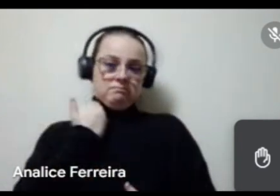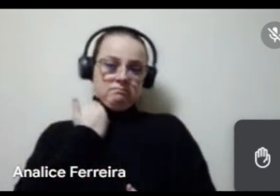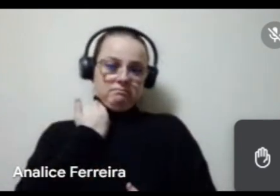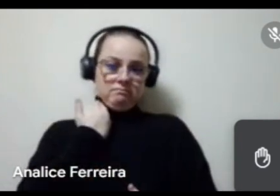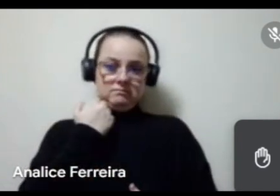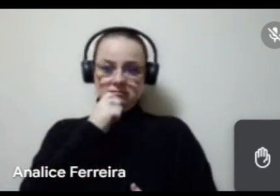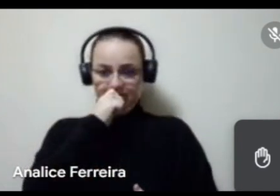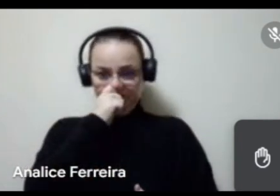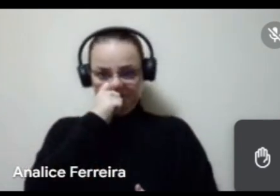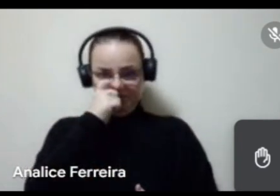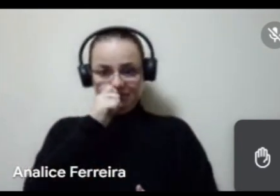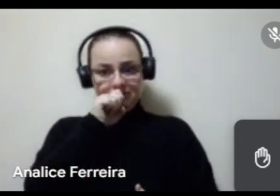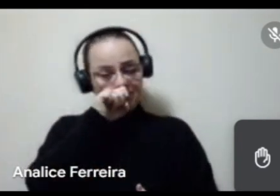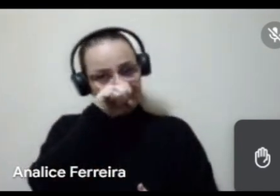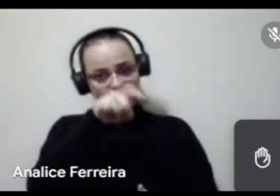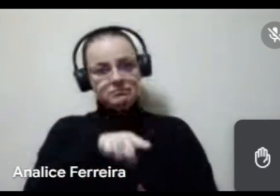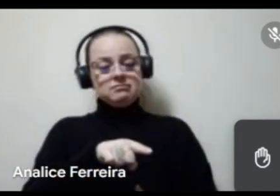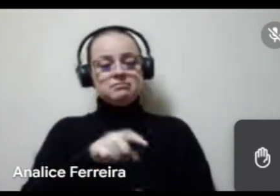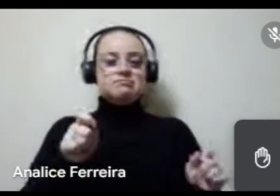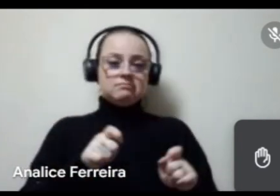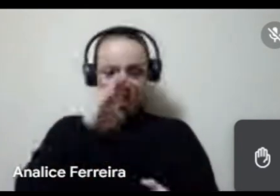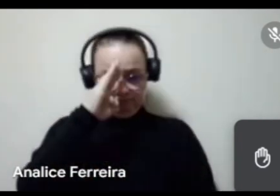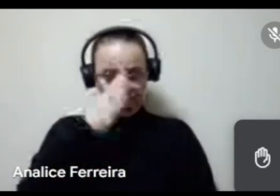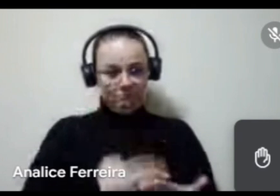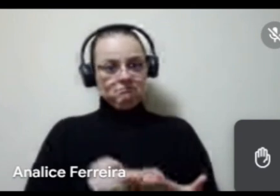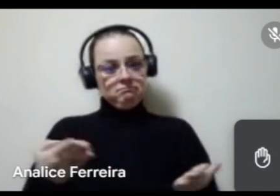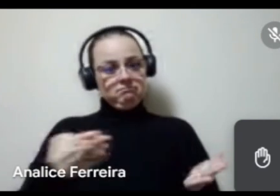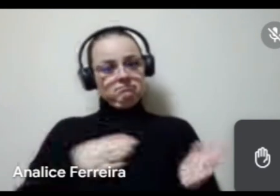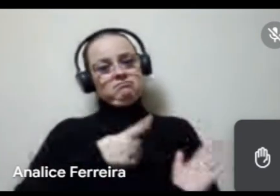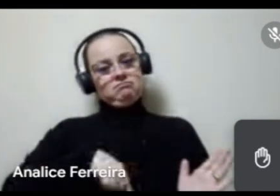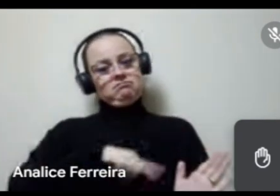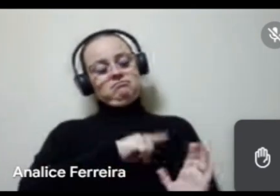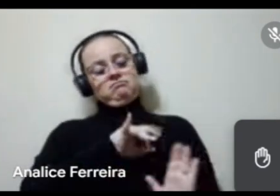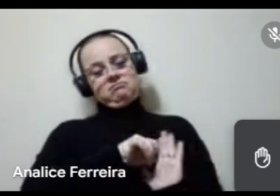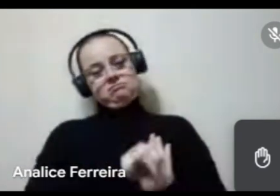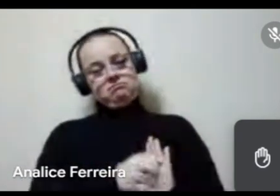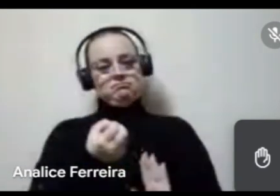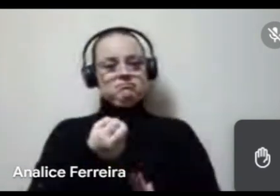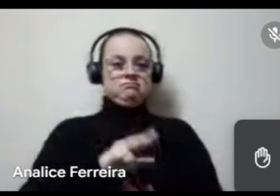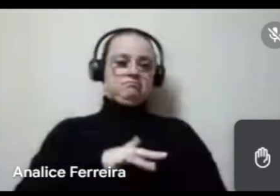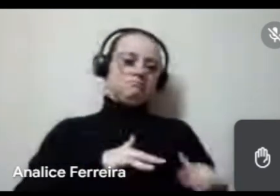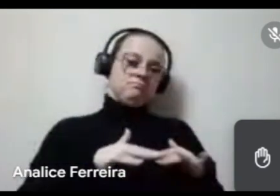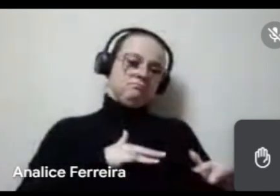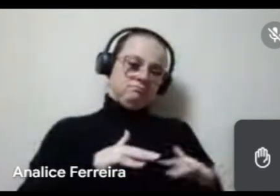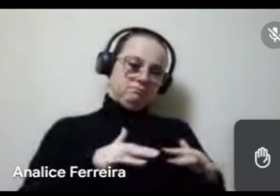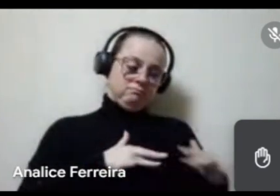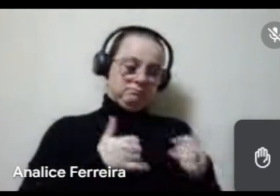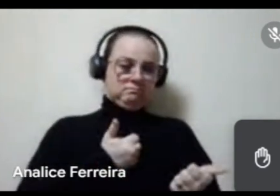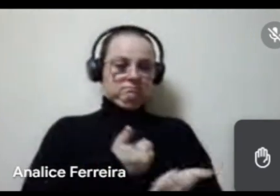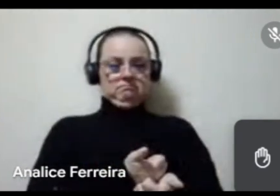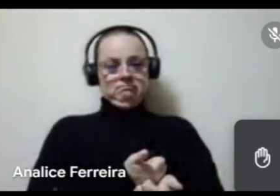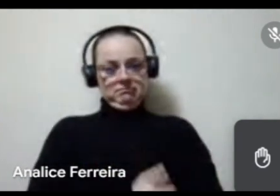quem vai administrar esses recursos, então é muito mais confiável que ele chegue até nós por meio digital ou ações semelhantes.